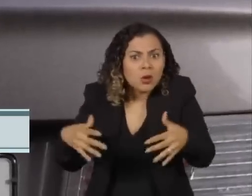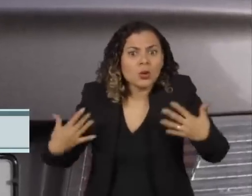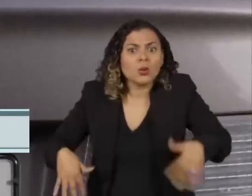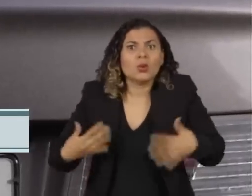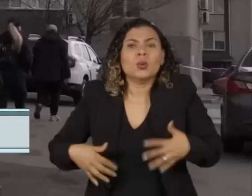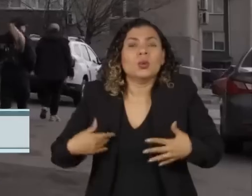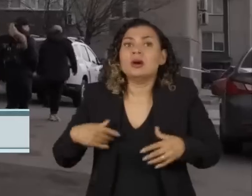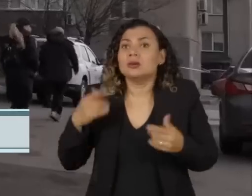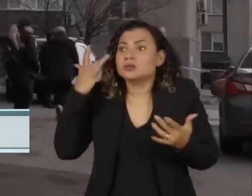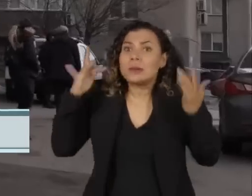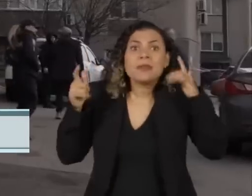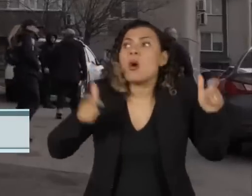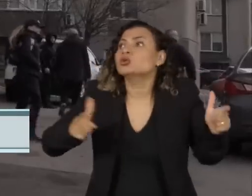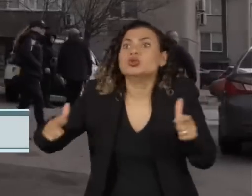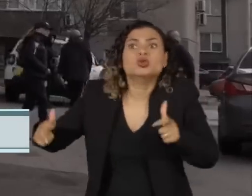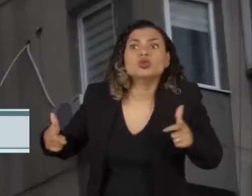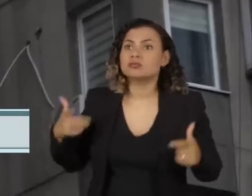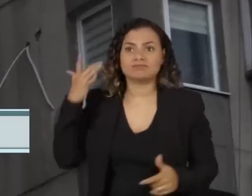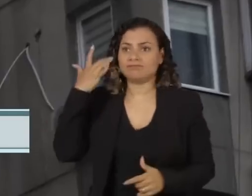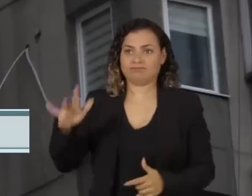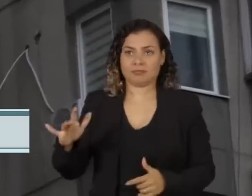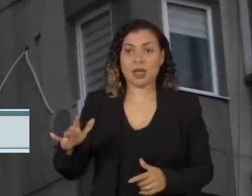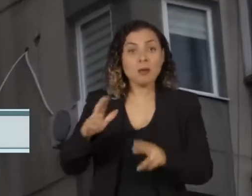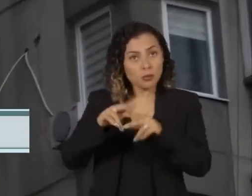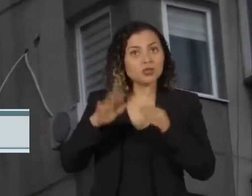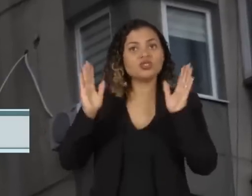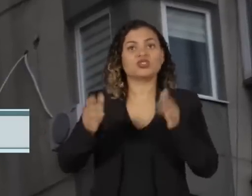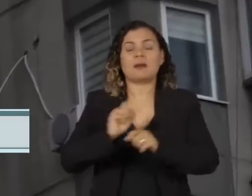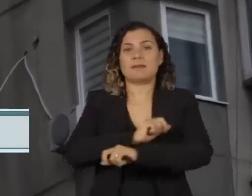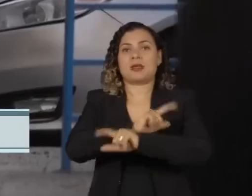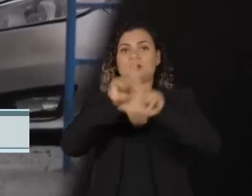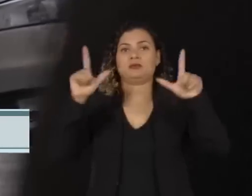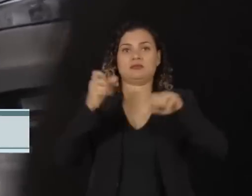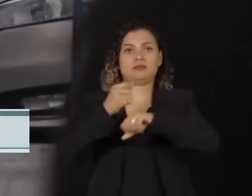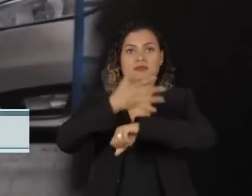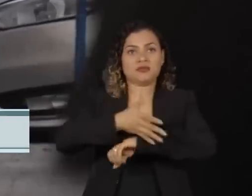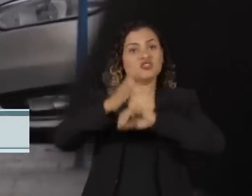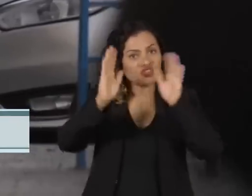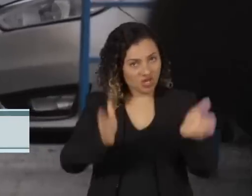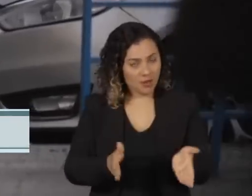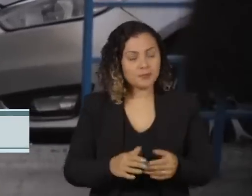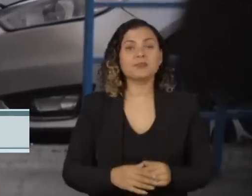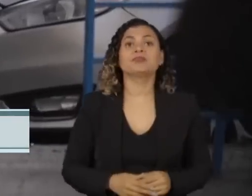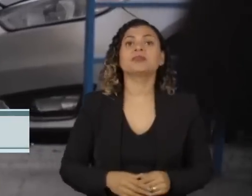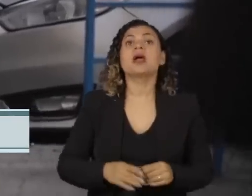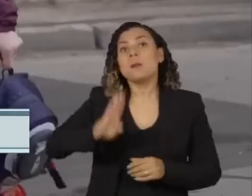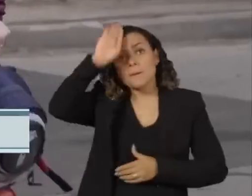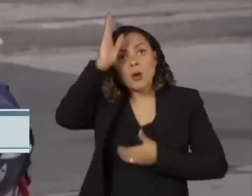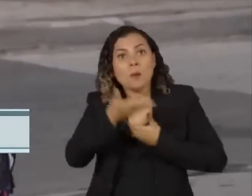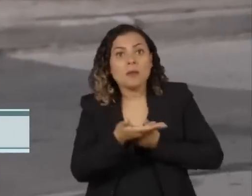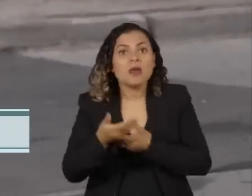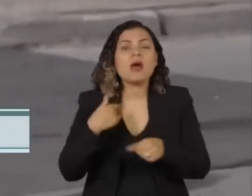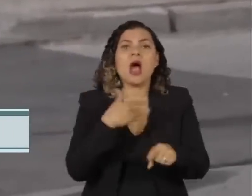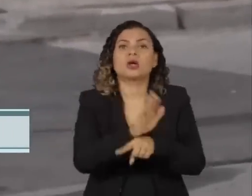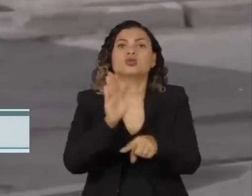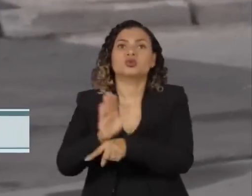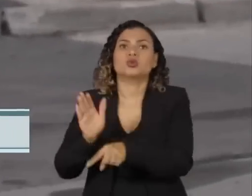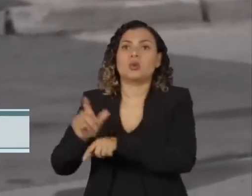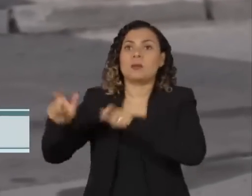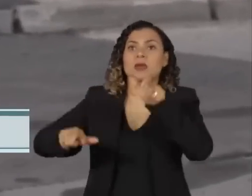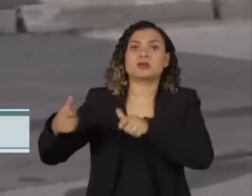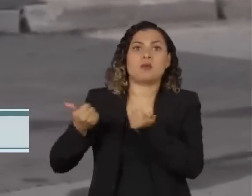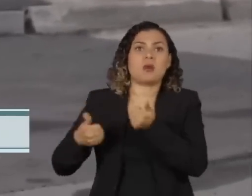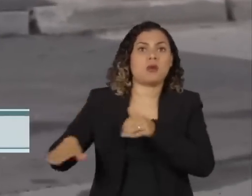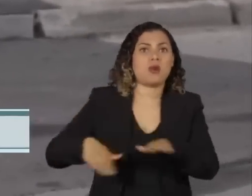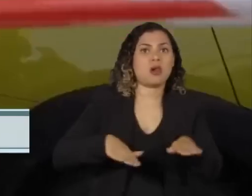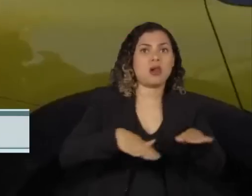dava para saber direito de onde vinha. Já tinha amanhecido. Os bombeiros socorreram vítimas no trânsito, a caminho